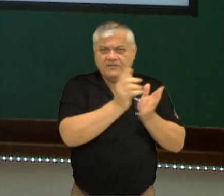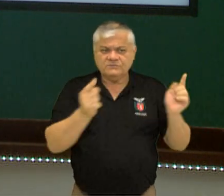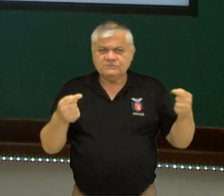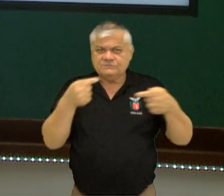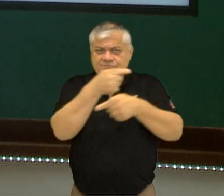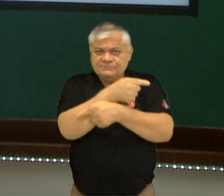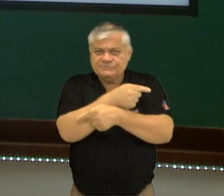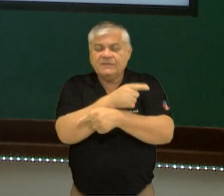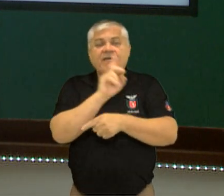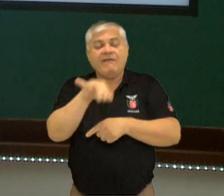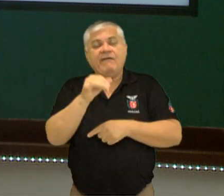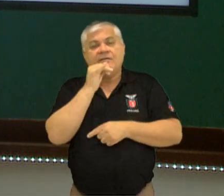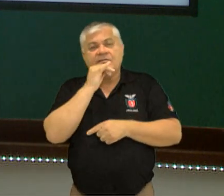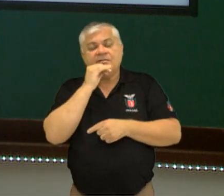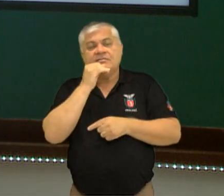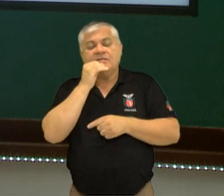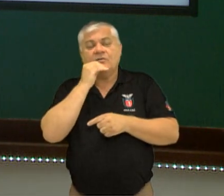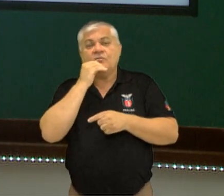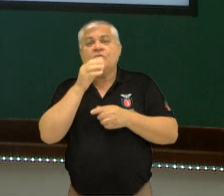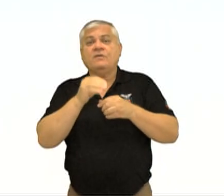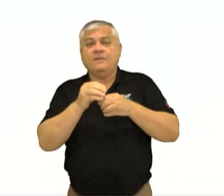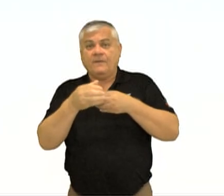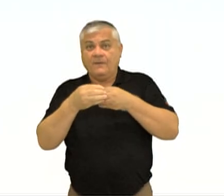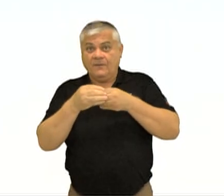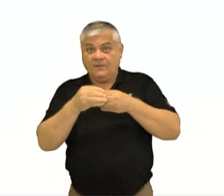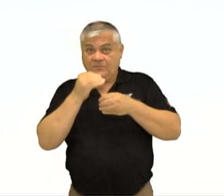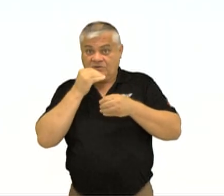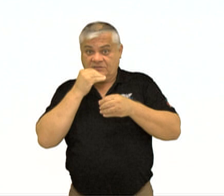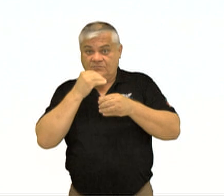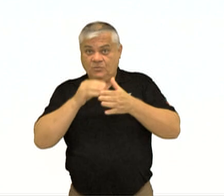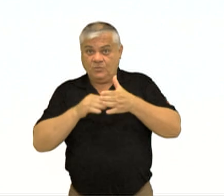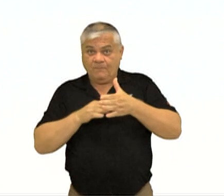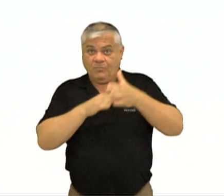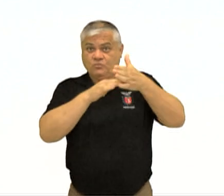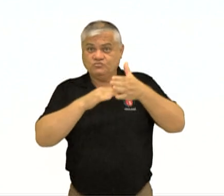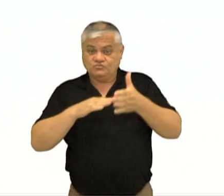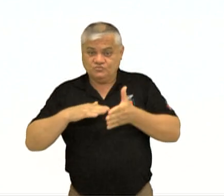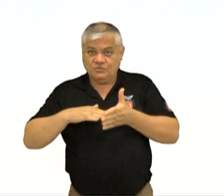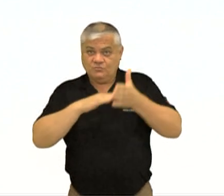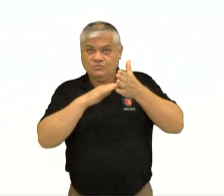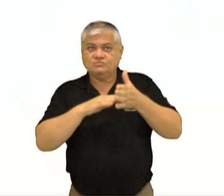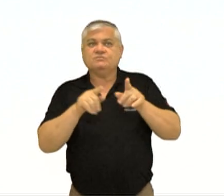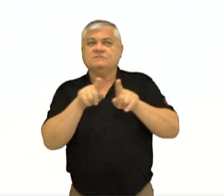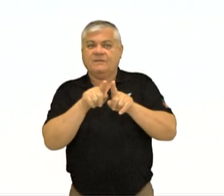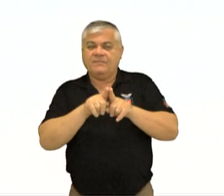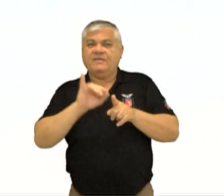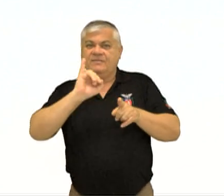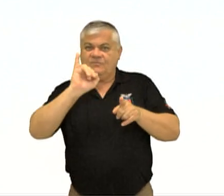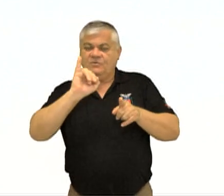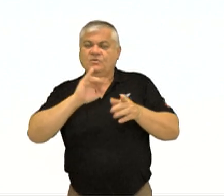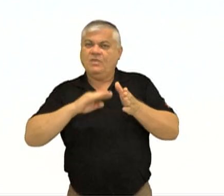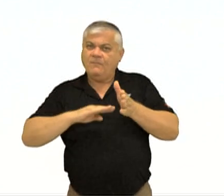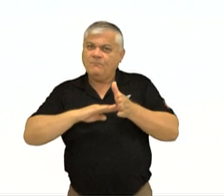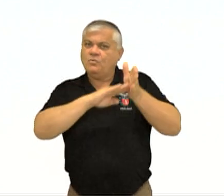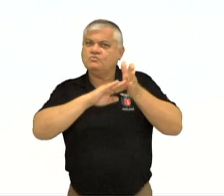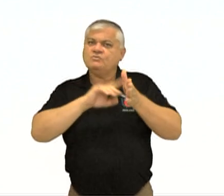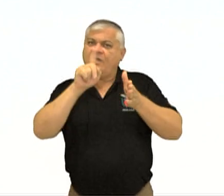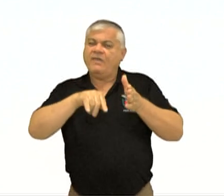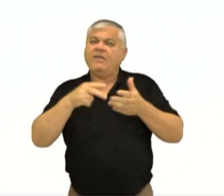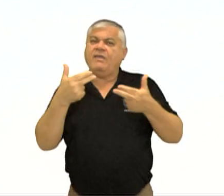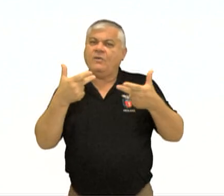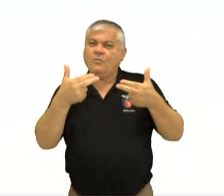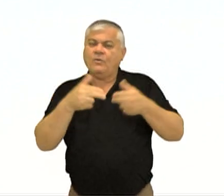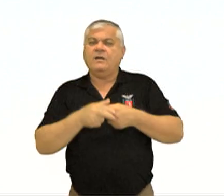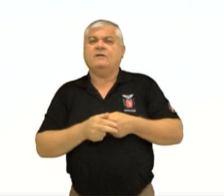de movimento também é, então o impulso automaticamente, ele também é um vetor. Ou seja, impulso é igual, o vetor impulso é